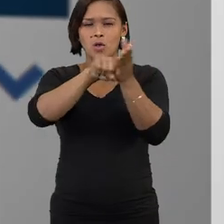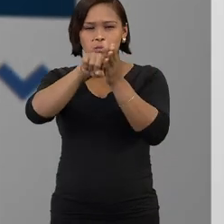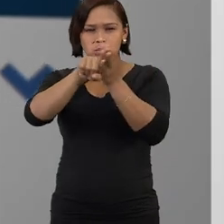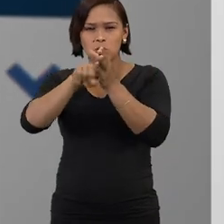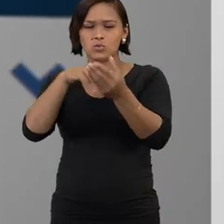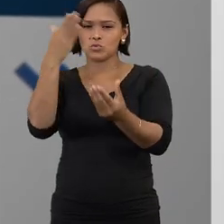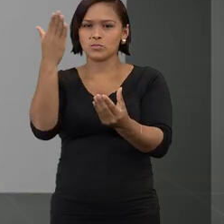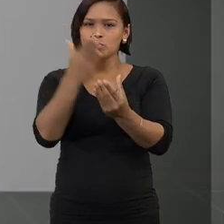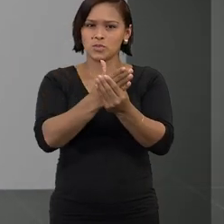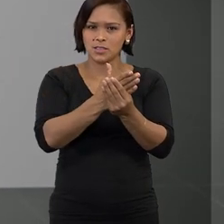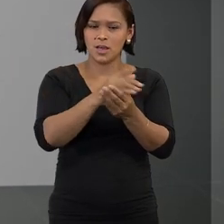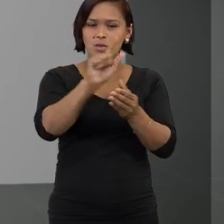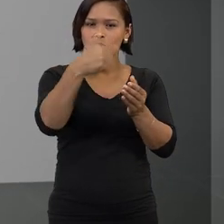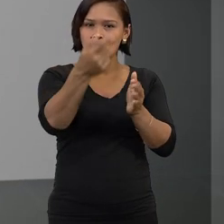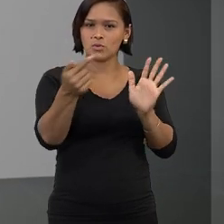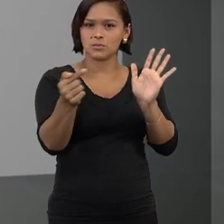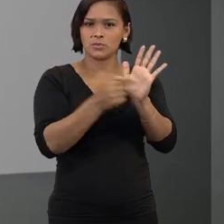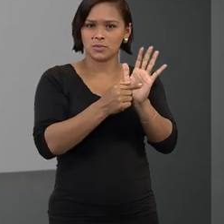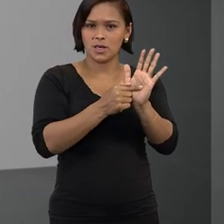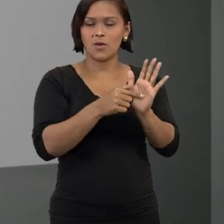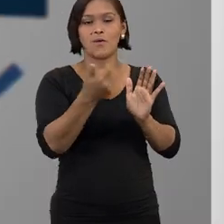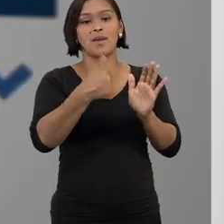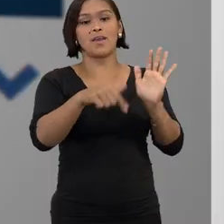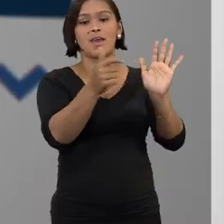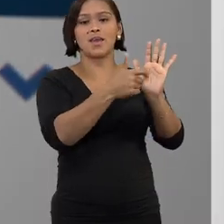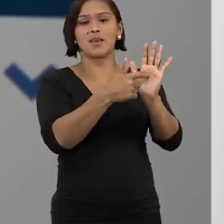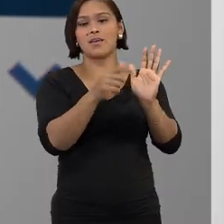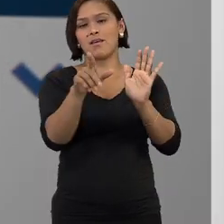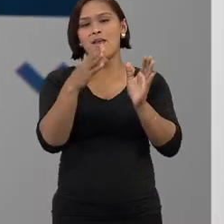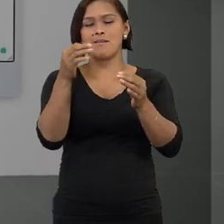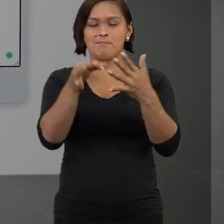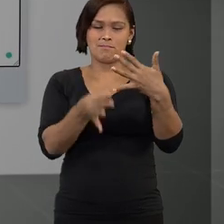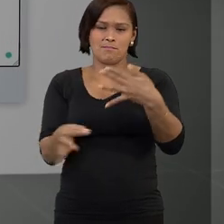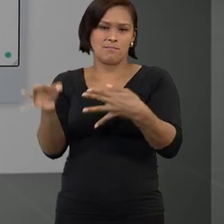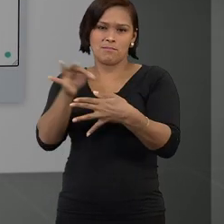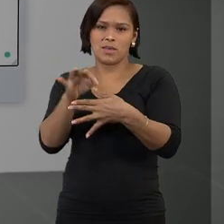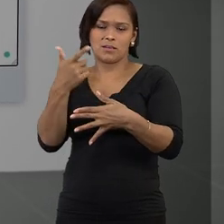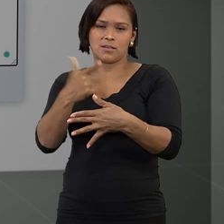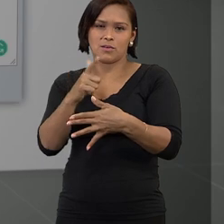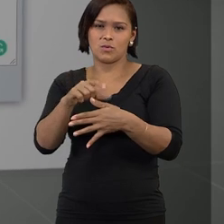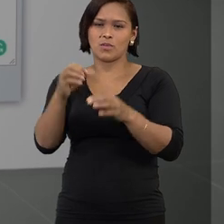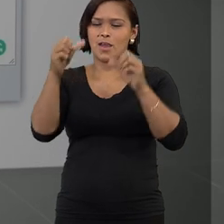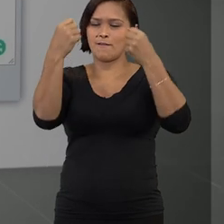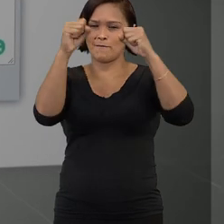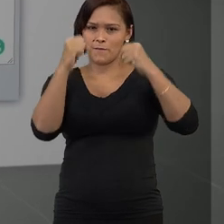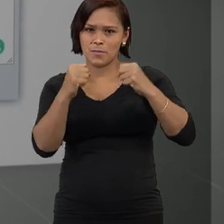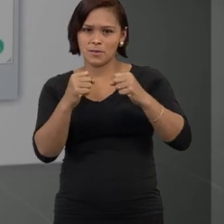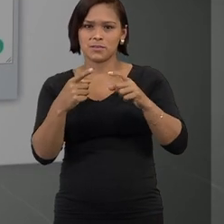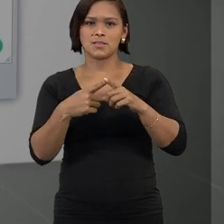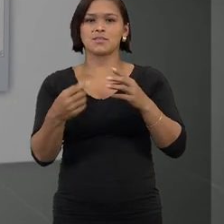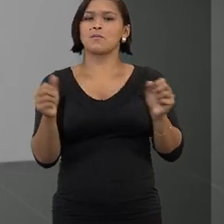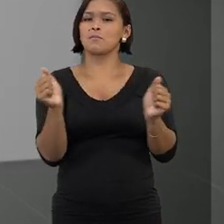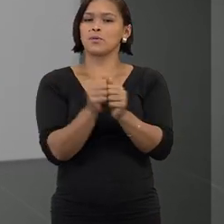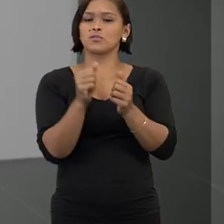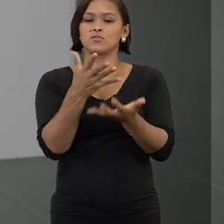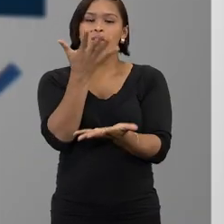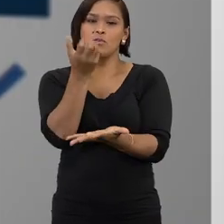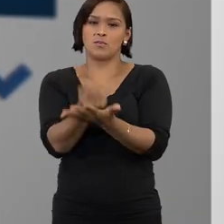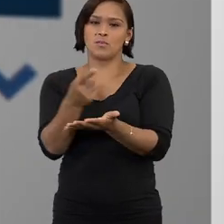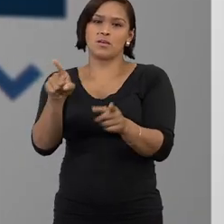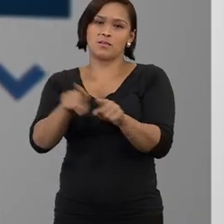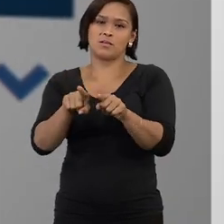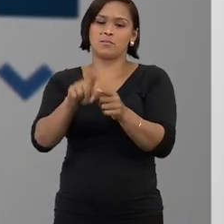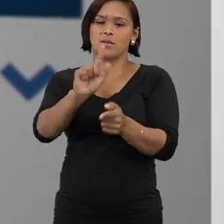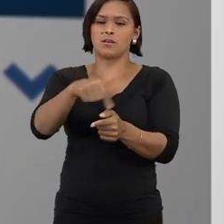através desse botão. Nesse ícone, você acessa a emenda sem formatação, pronta para ser copiada e colada na sua peça.